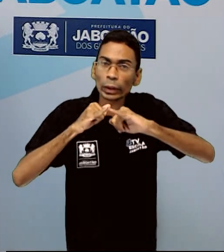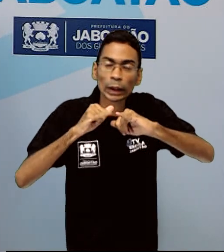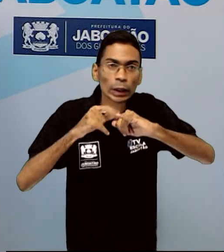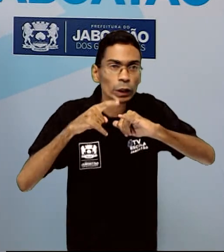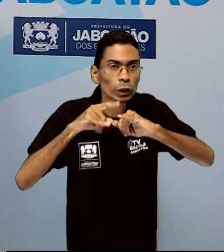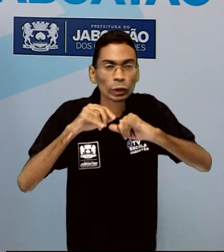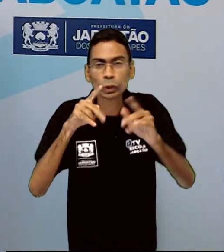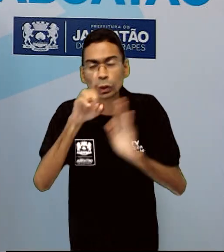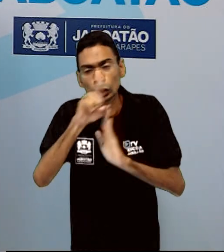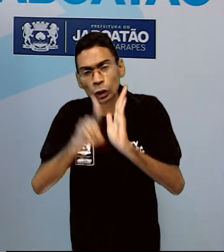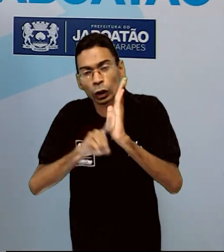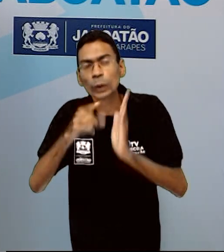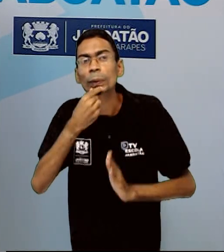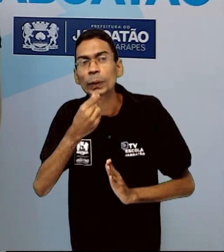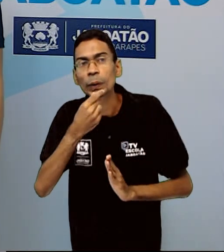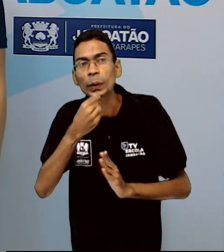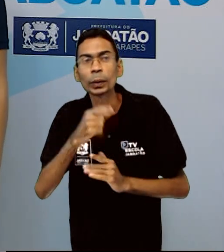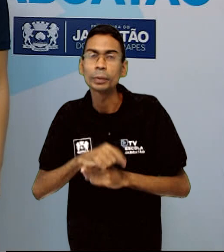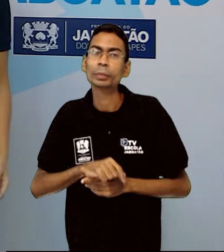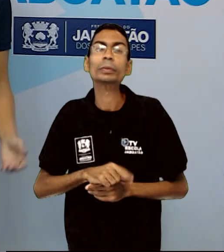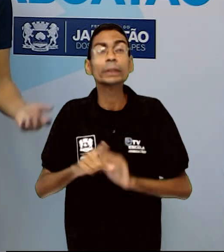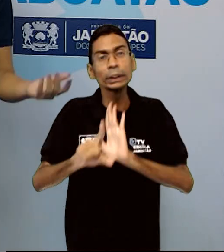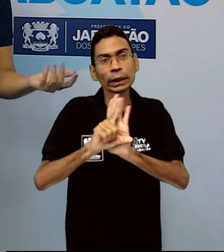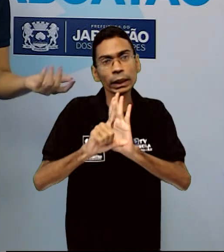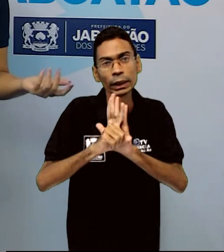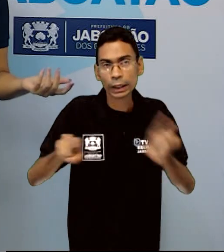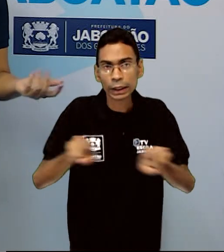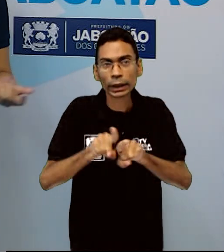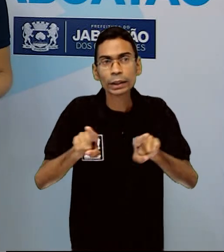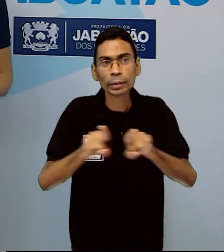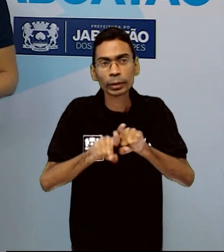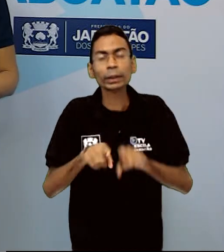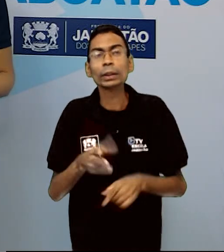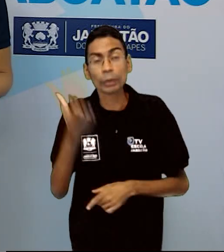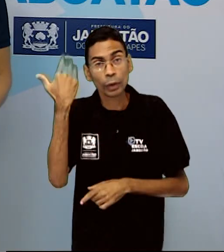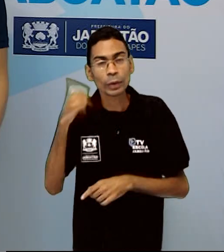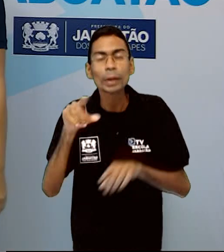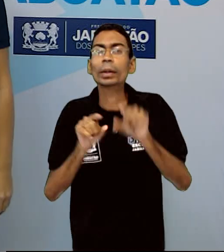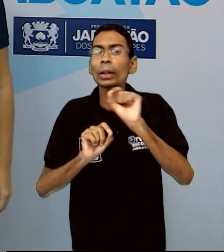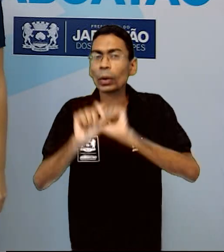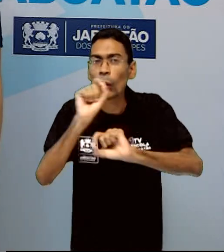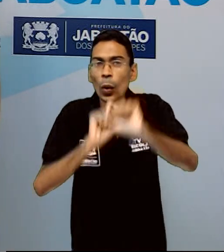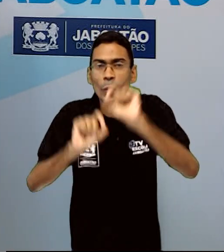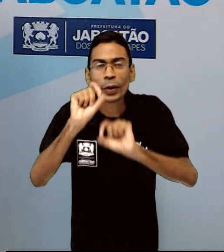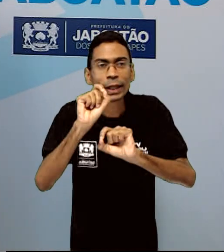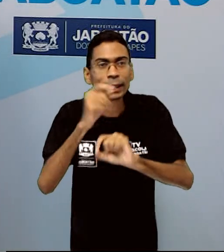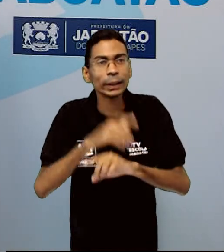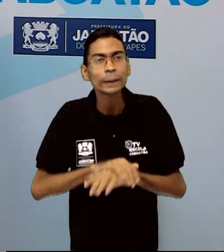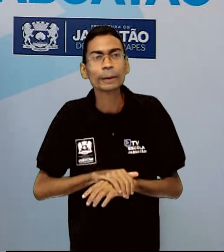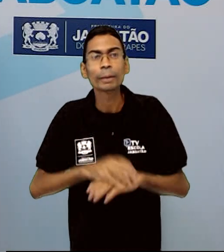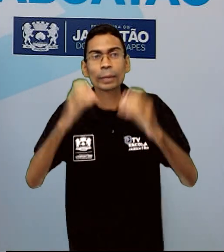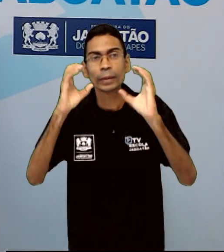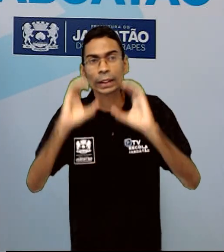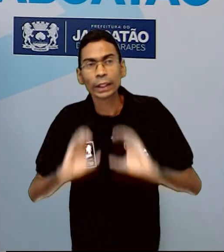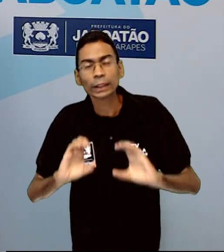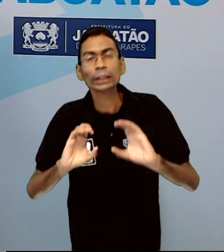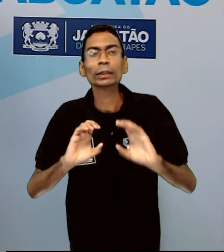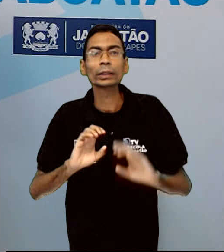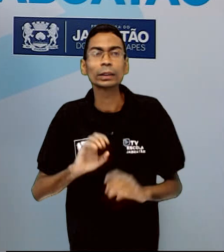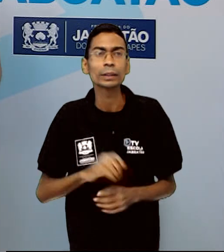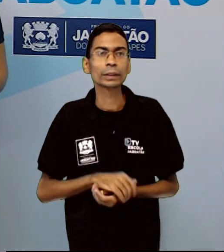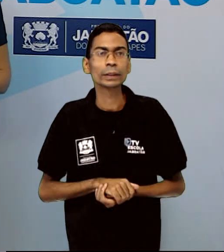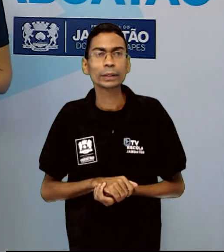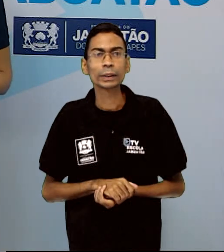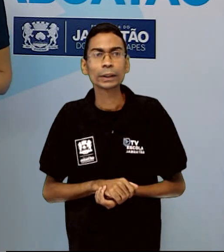outras leis. Vamos saber agora o que é cidadania. Cidadania é a